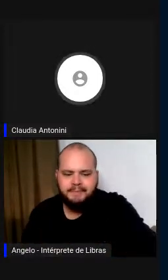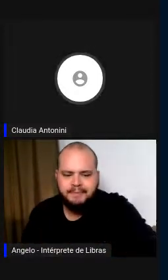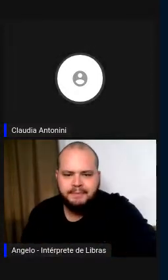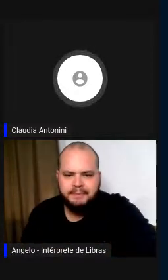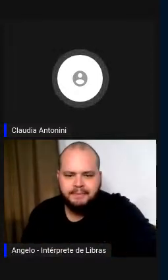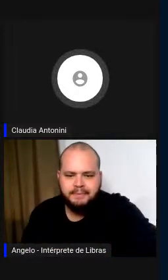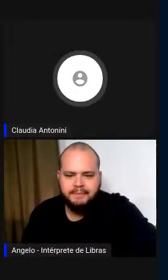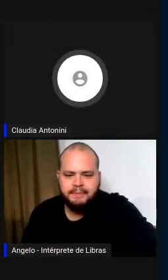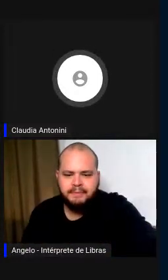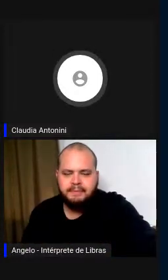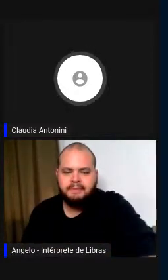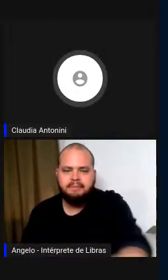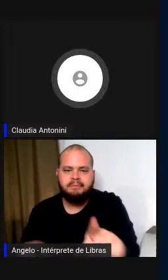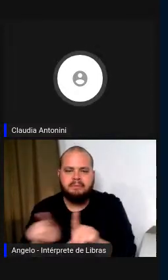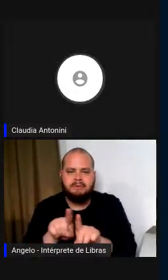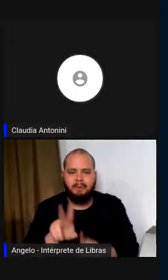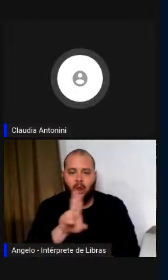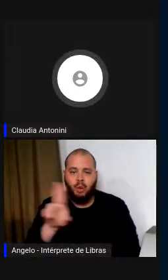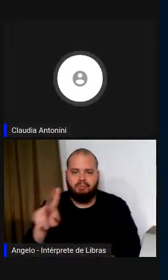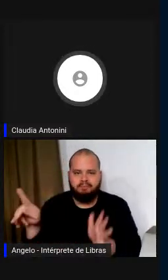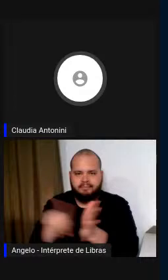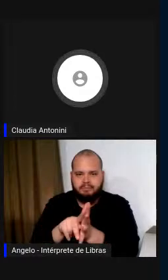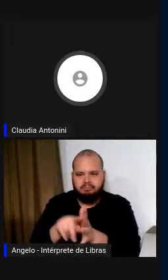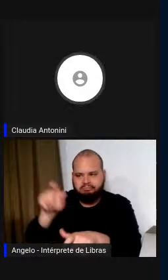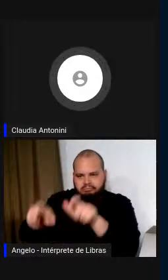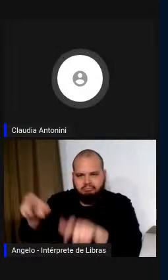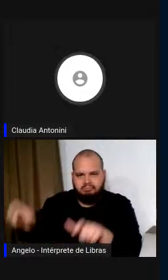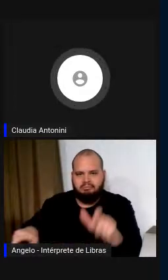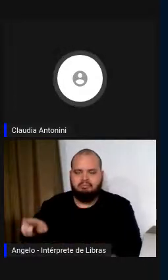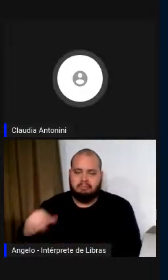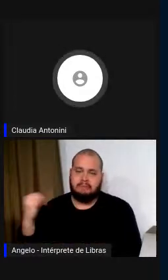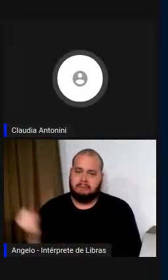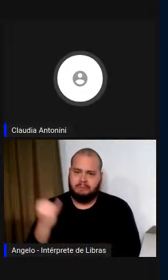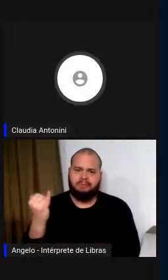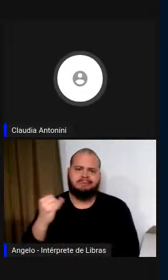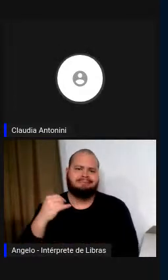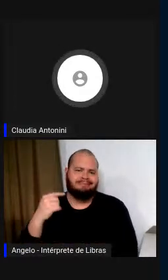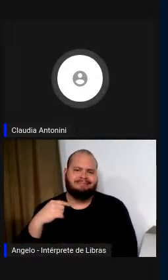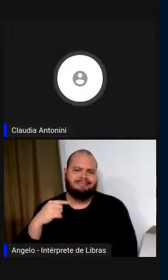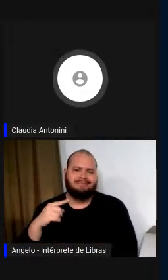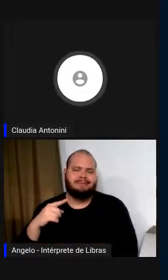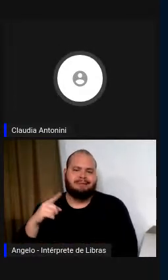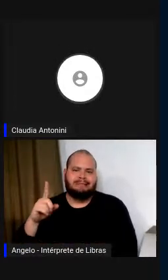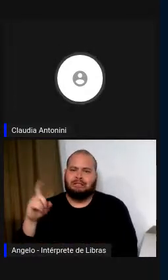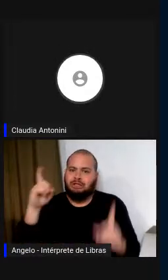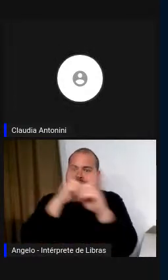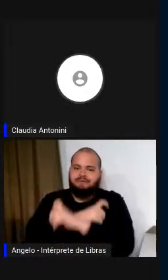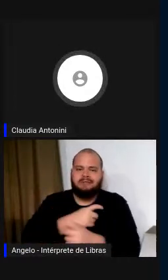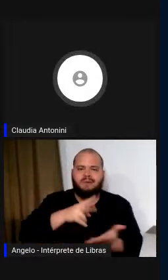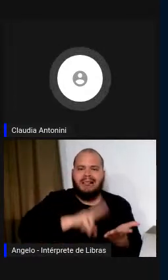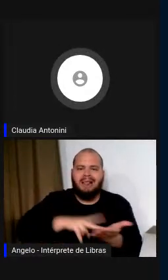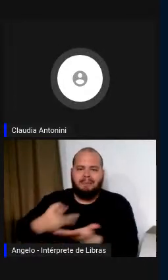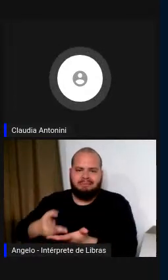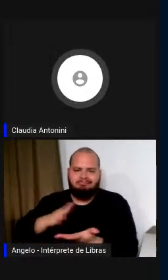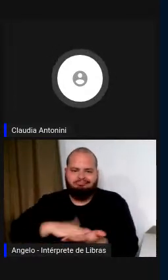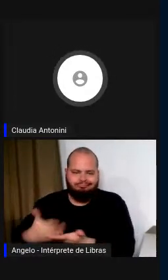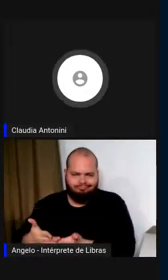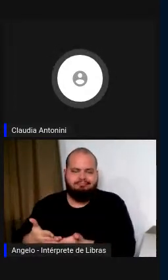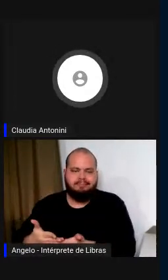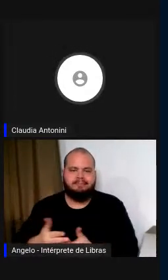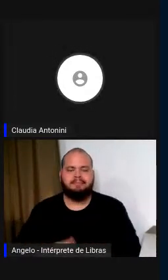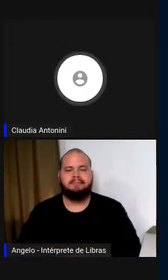nomes próprios, que, finalmente, são elementos dificilmente interpretáveis. Se pode,